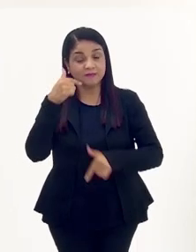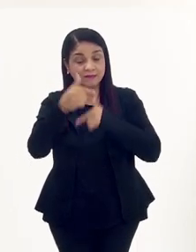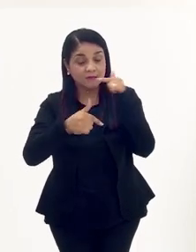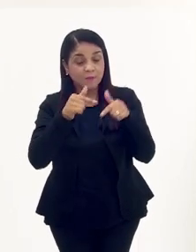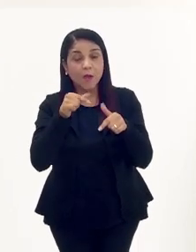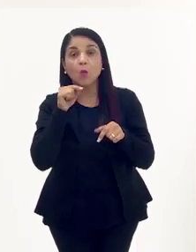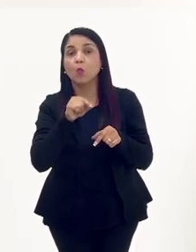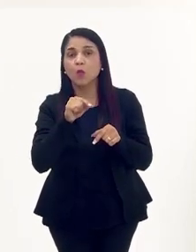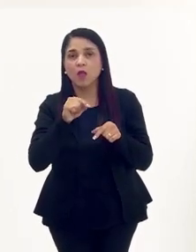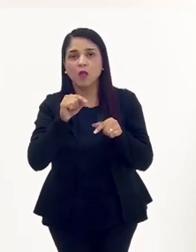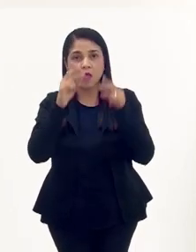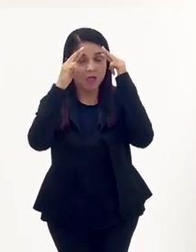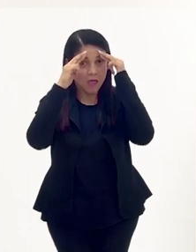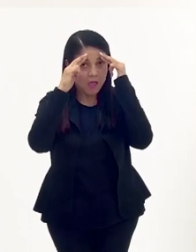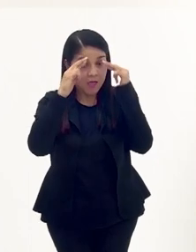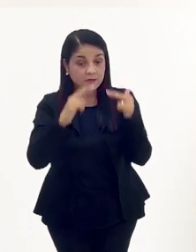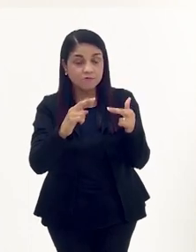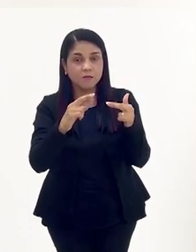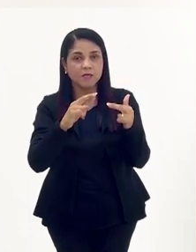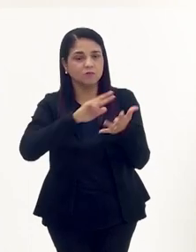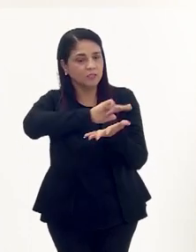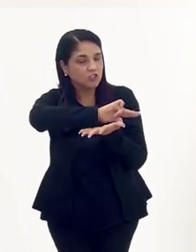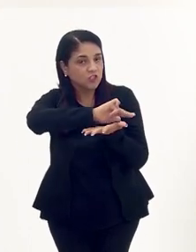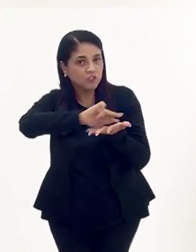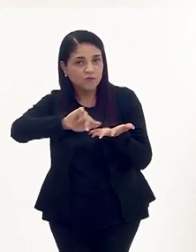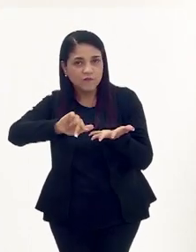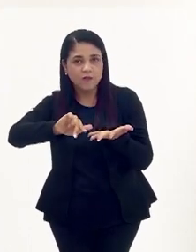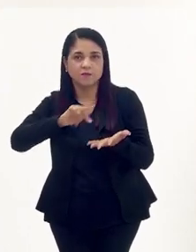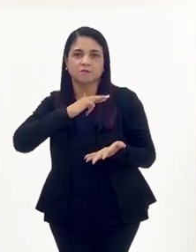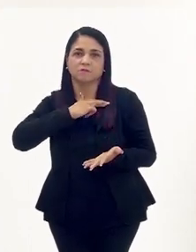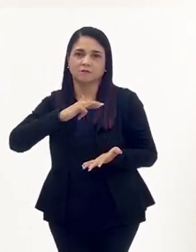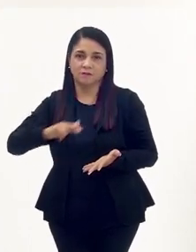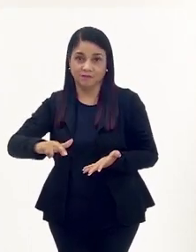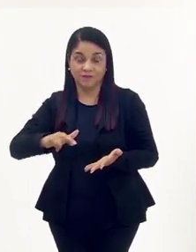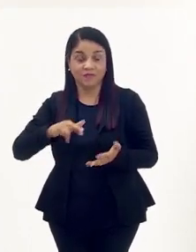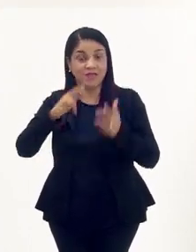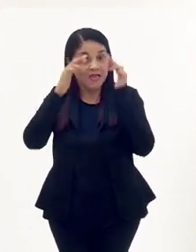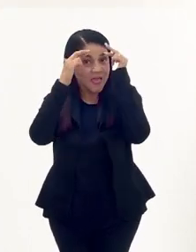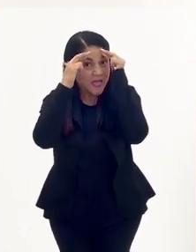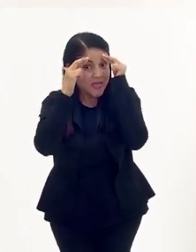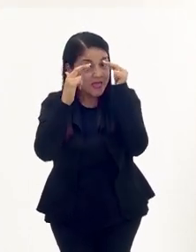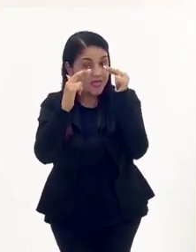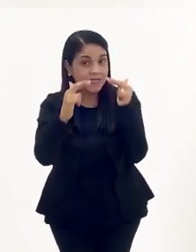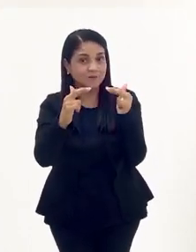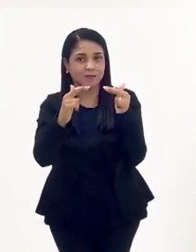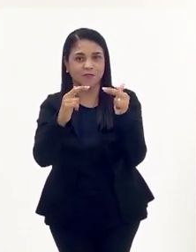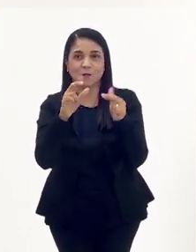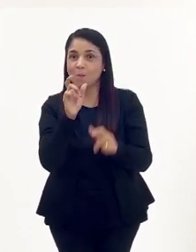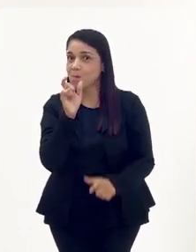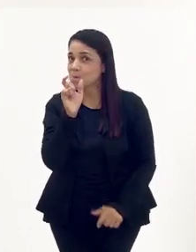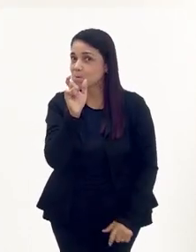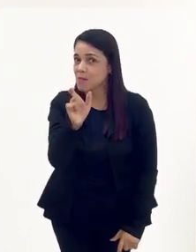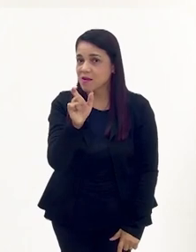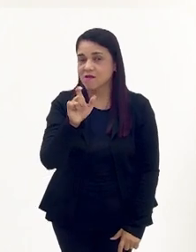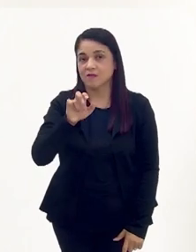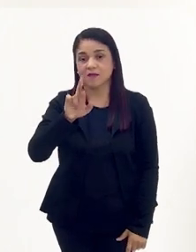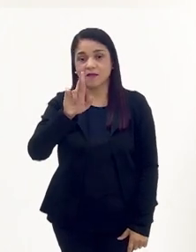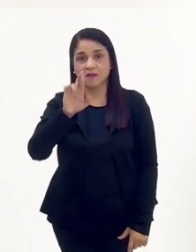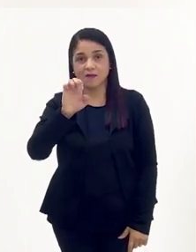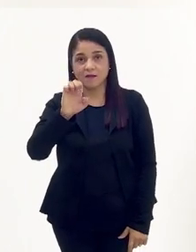pelo respeito à diversidade religiosa. Ela trabalha pelo respeito. A palavra chama-se